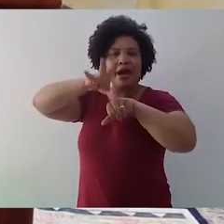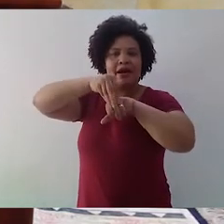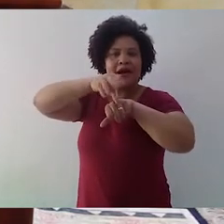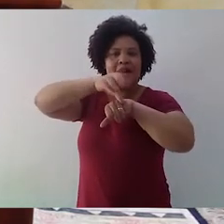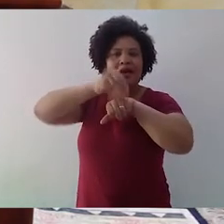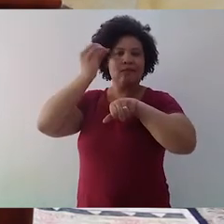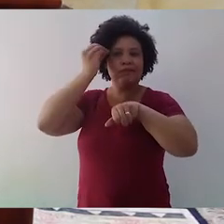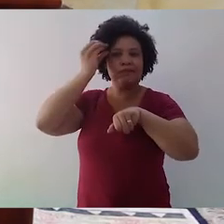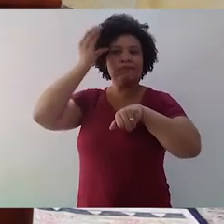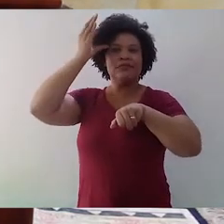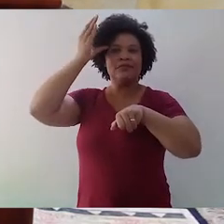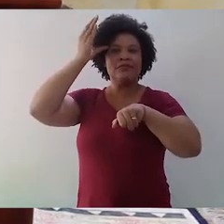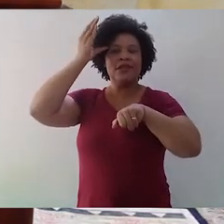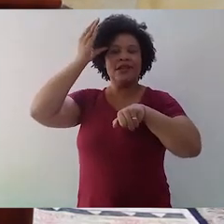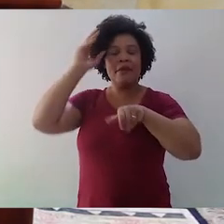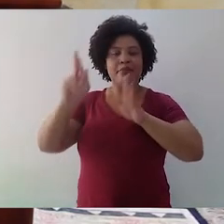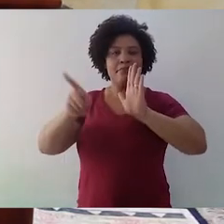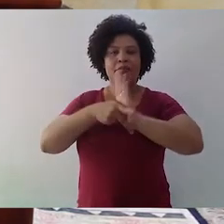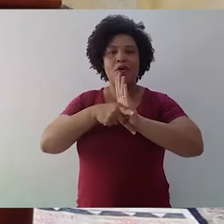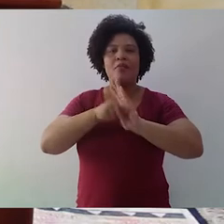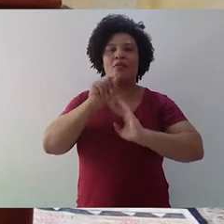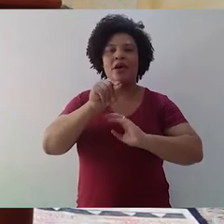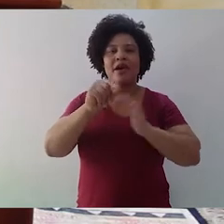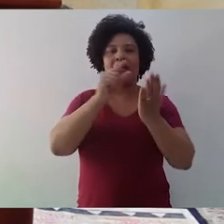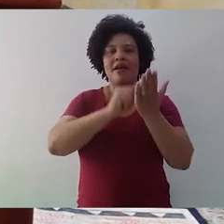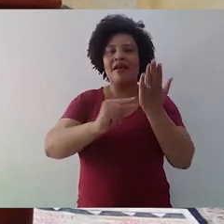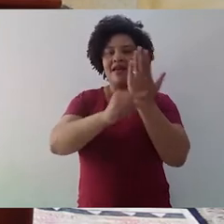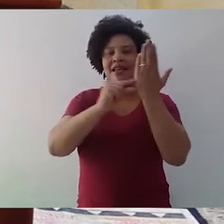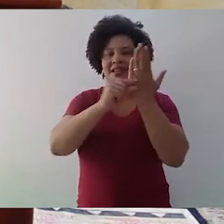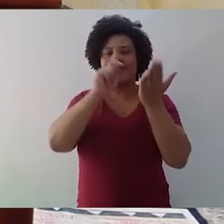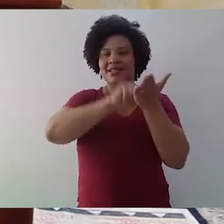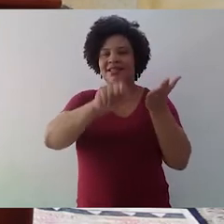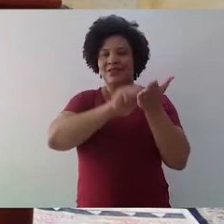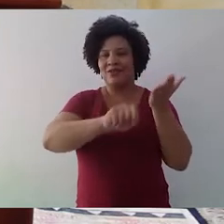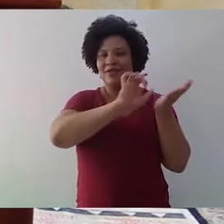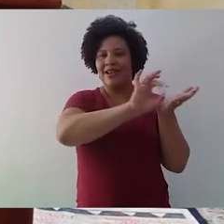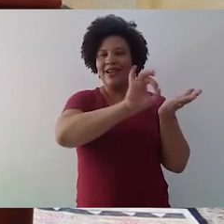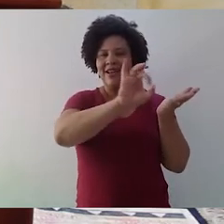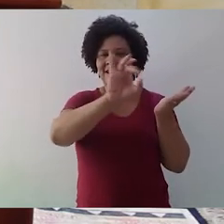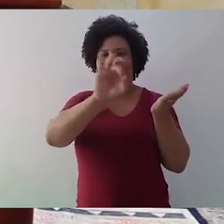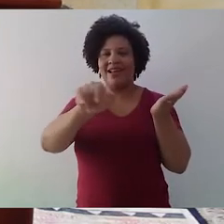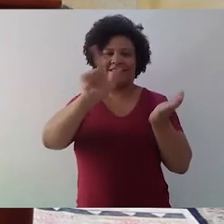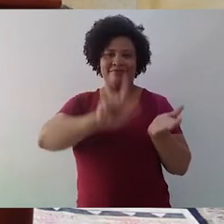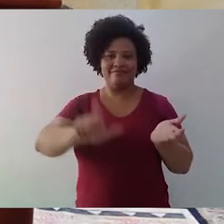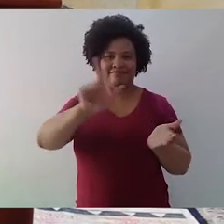ao estilo de cada escritor o processo literário. Ora, para elaborar, por